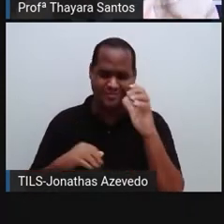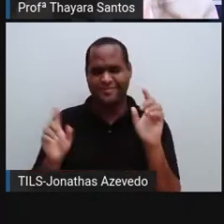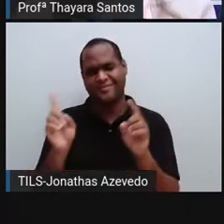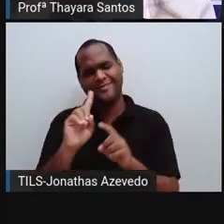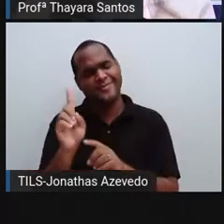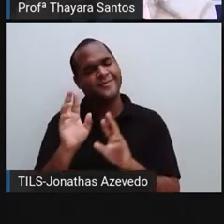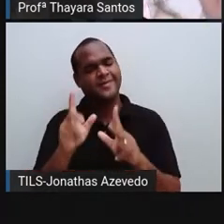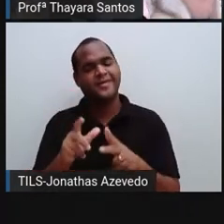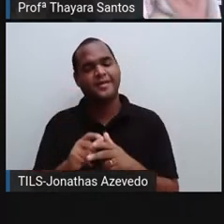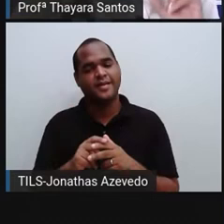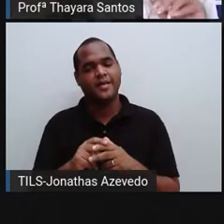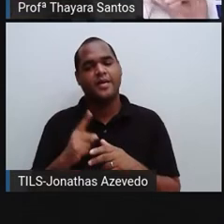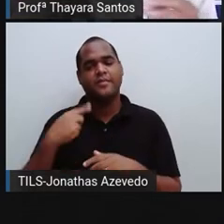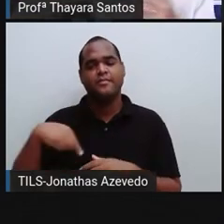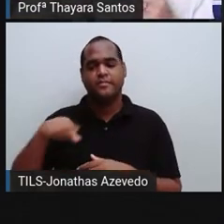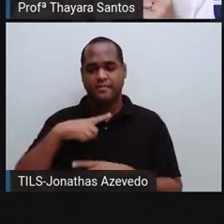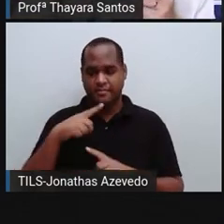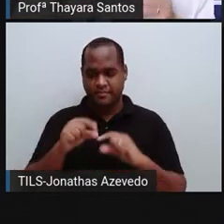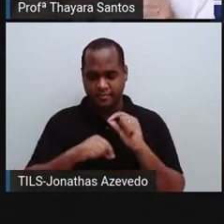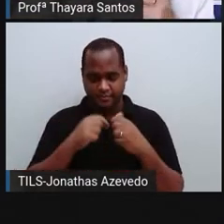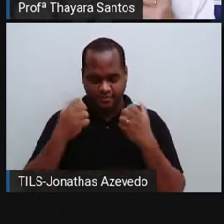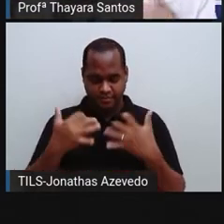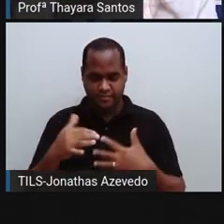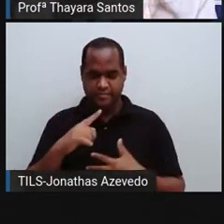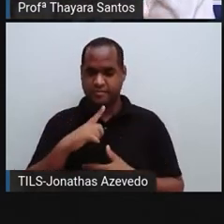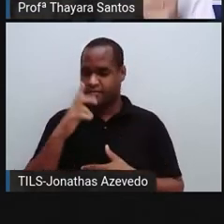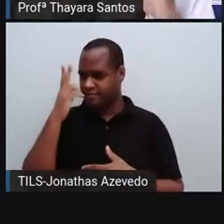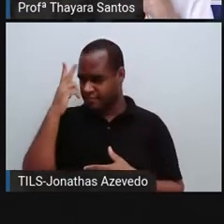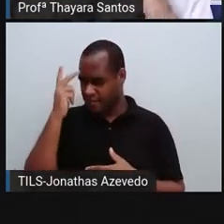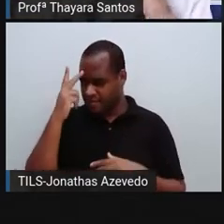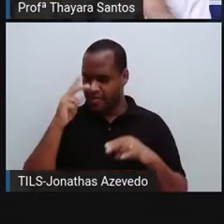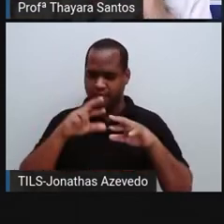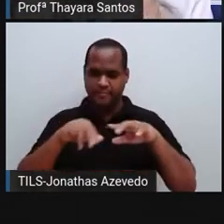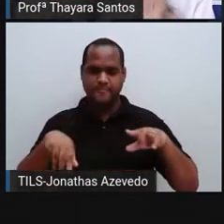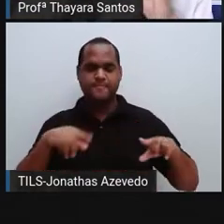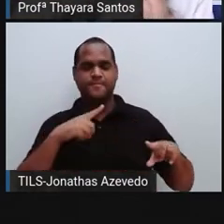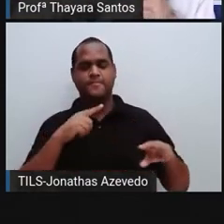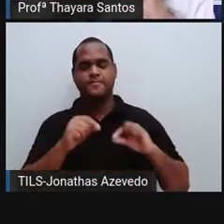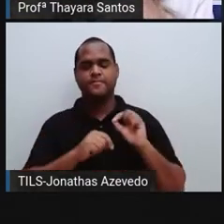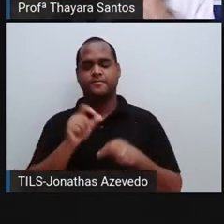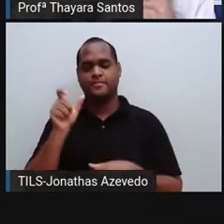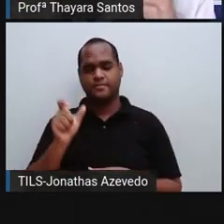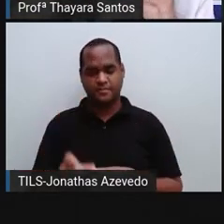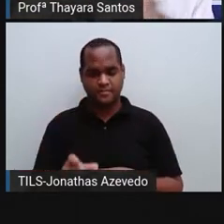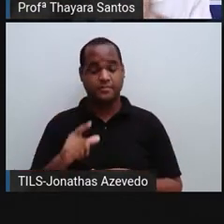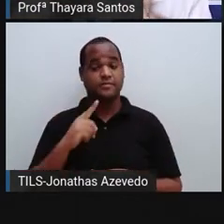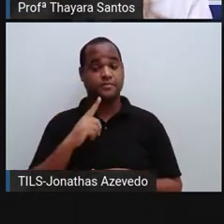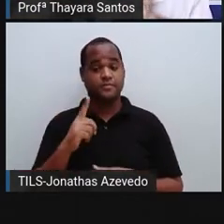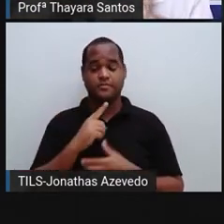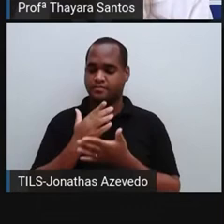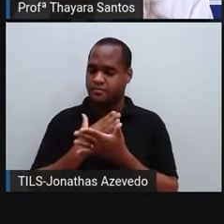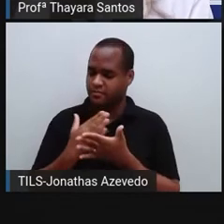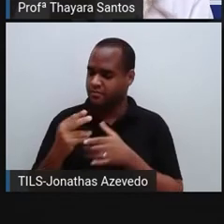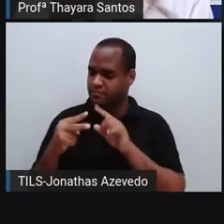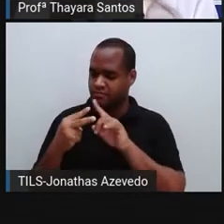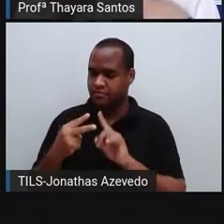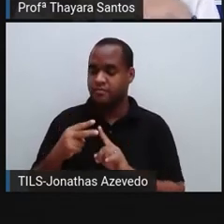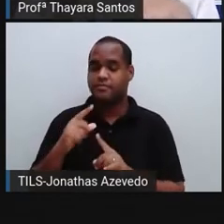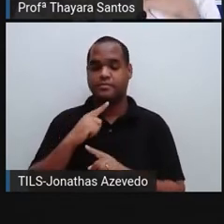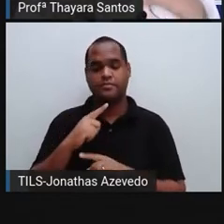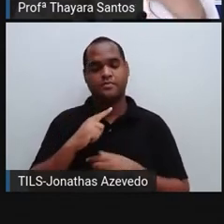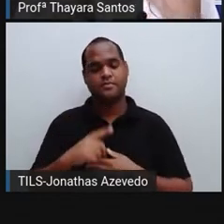macacos atuais a gente tem um ancestral em comum, um serzinho lá que deu origem a essas duas linhagens.